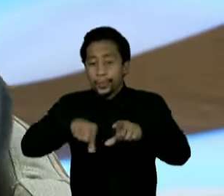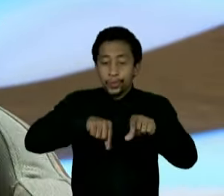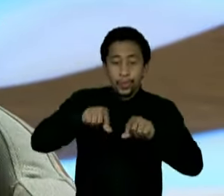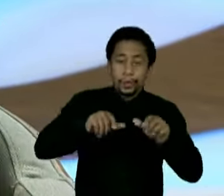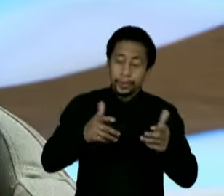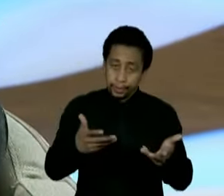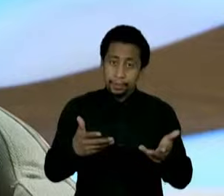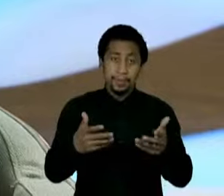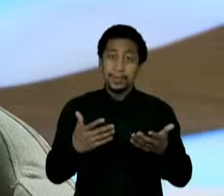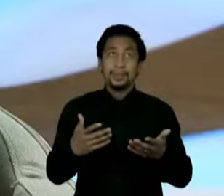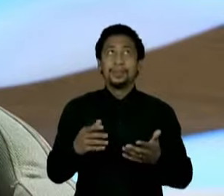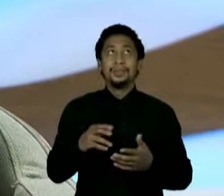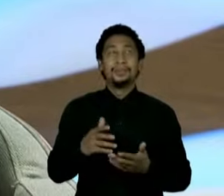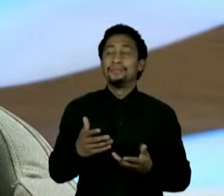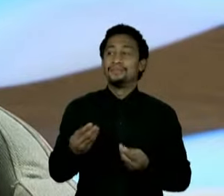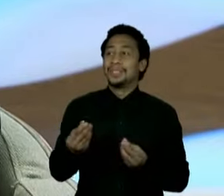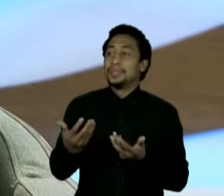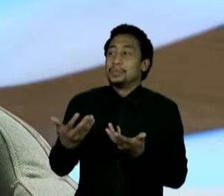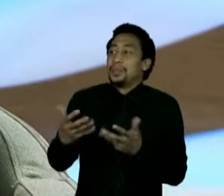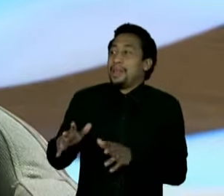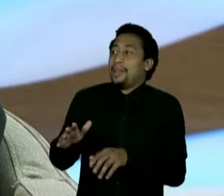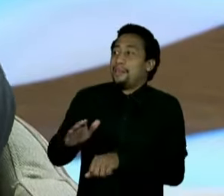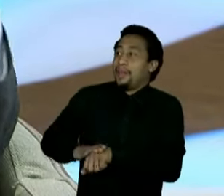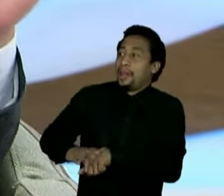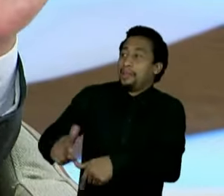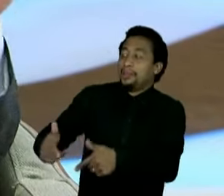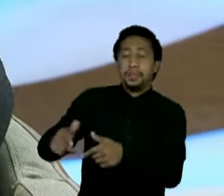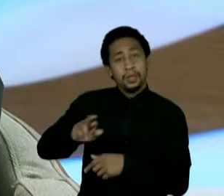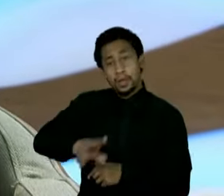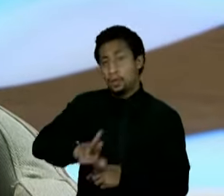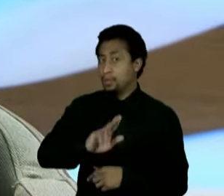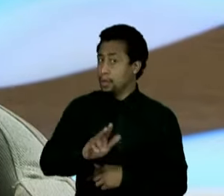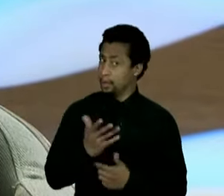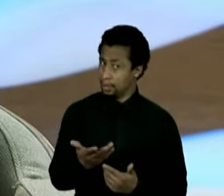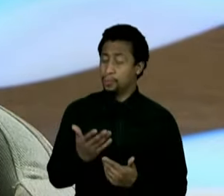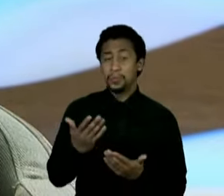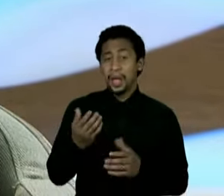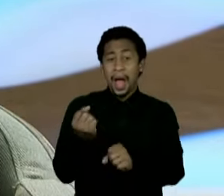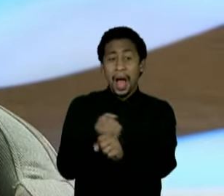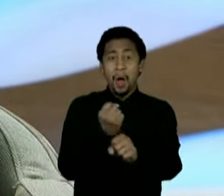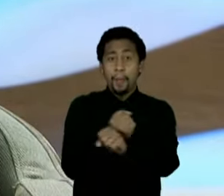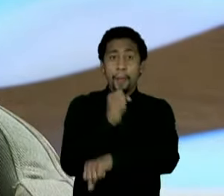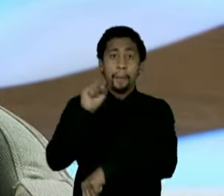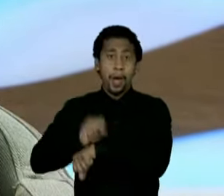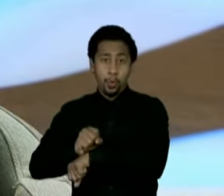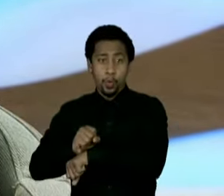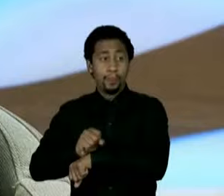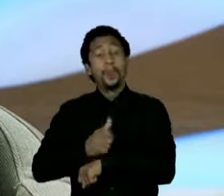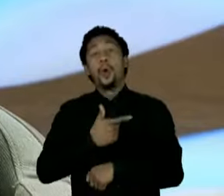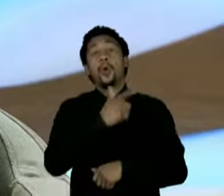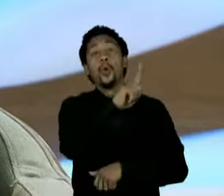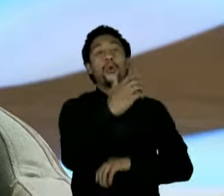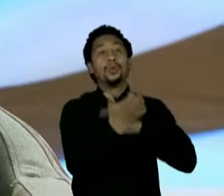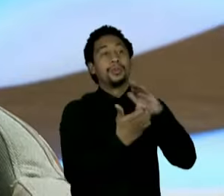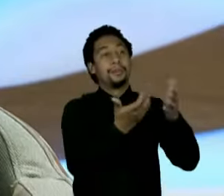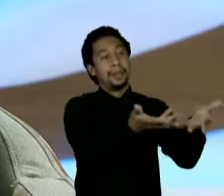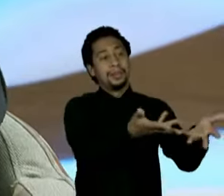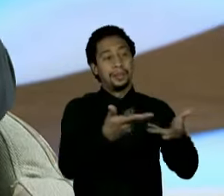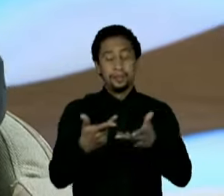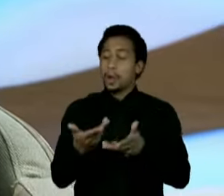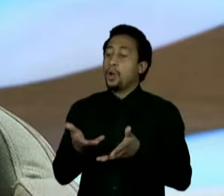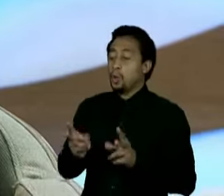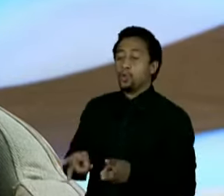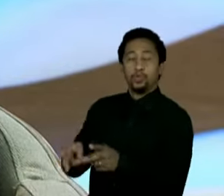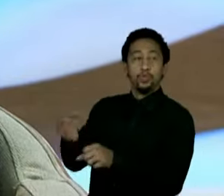eles não queiram fazer, eles não sabem como fazer. Não é simples você pegar uma obra que estava paralisada por um período e tentar fazer uma nova licitação,